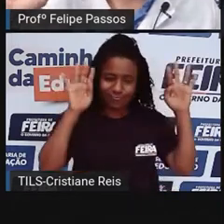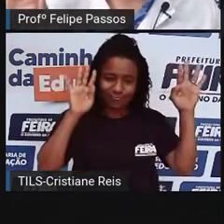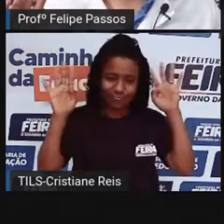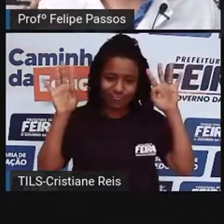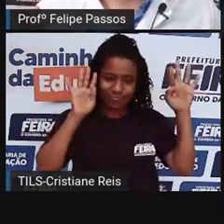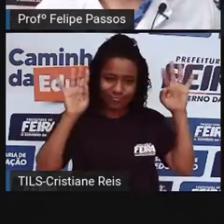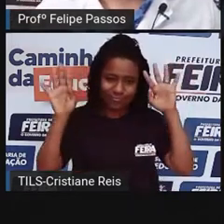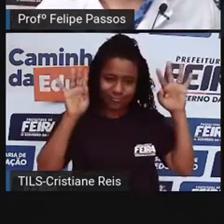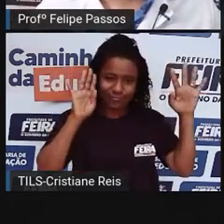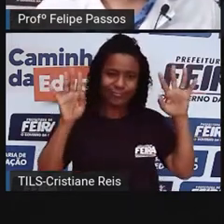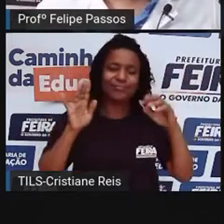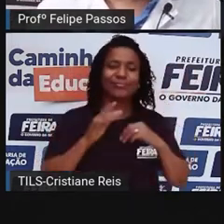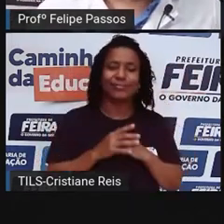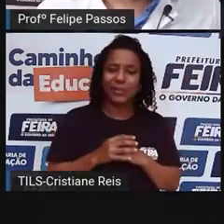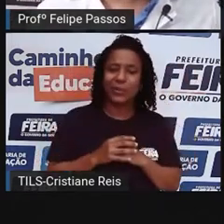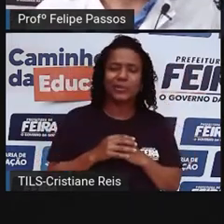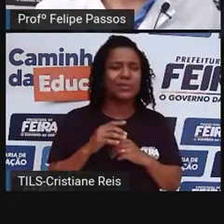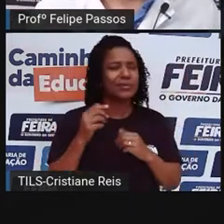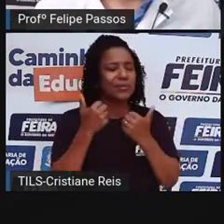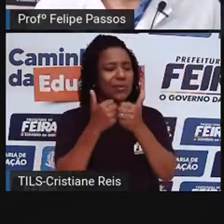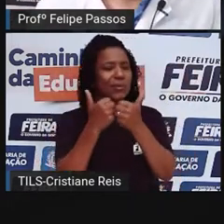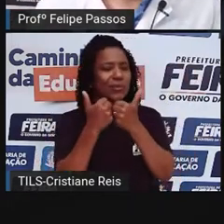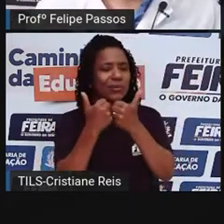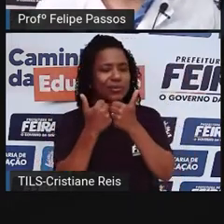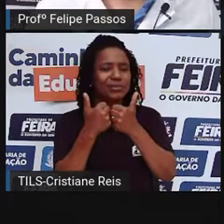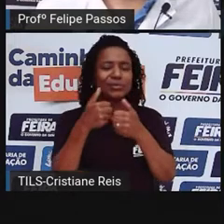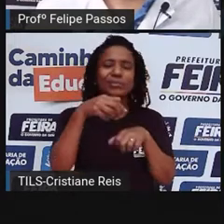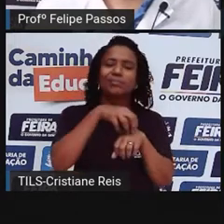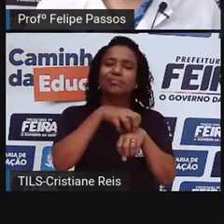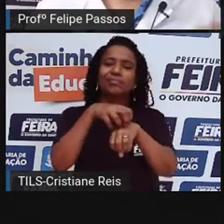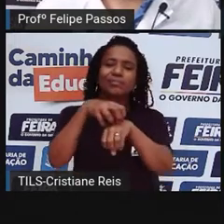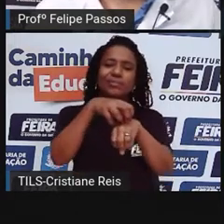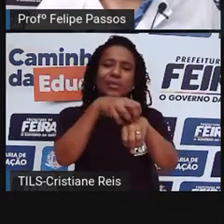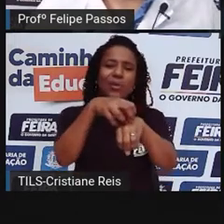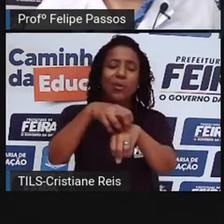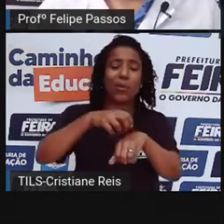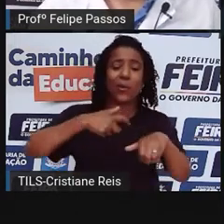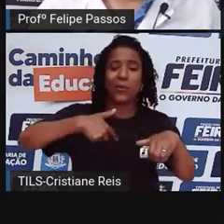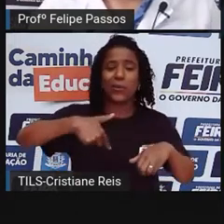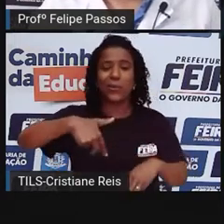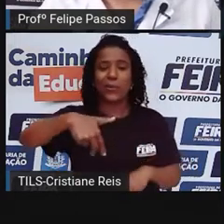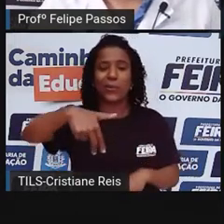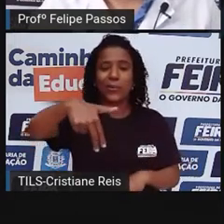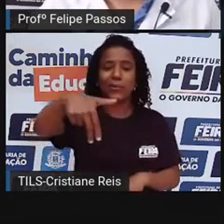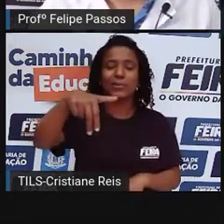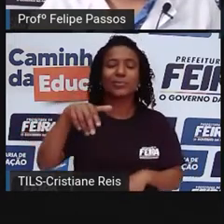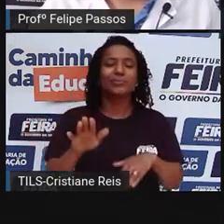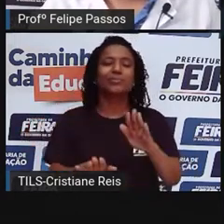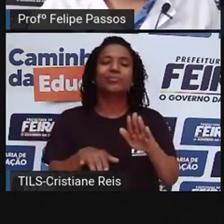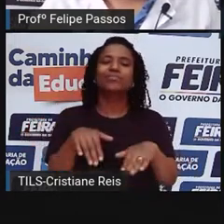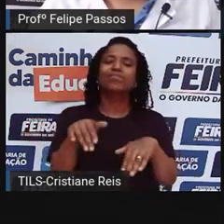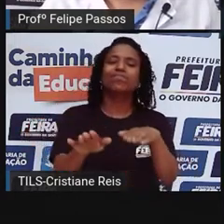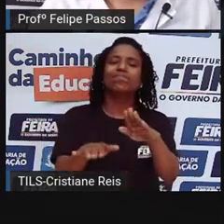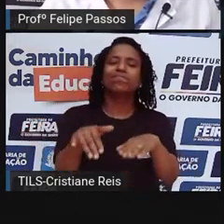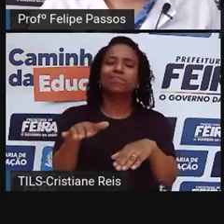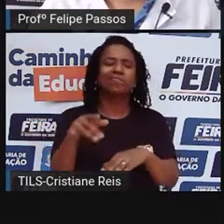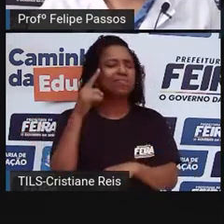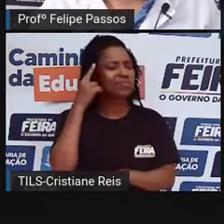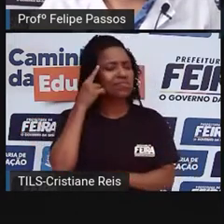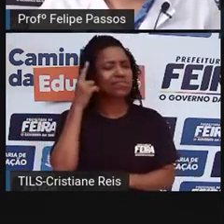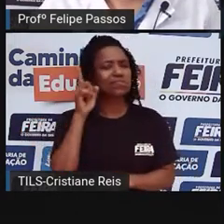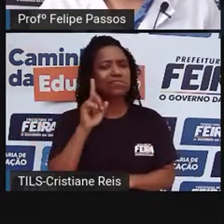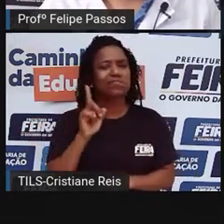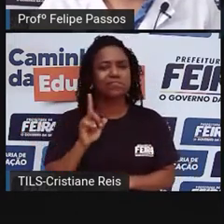entra lá no ônibus ou vai a pé de um lugar para o outro e não nunca parou para pensar sobre como que